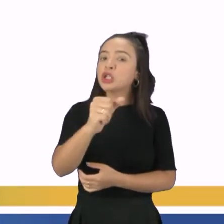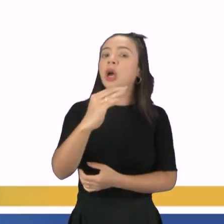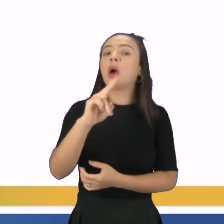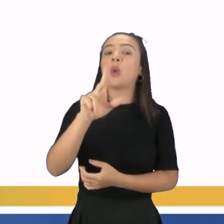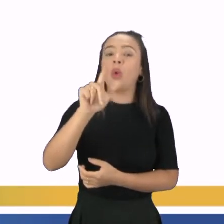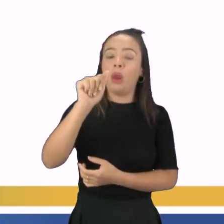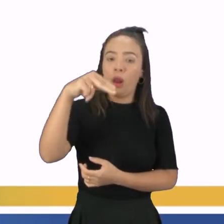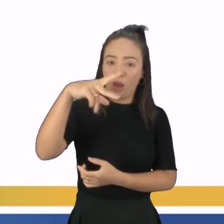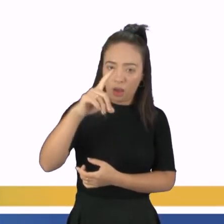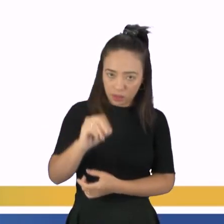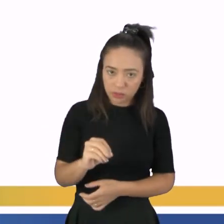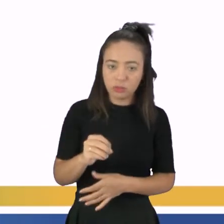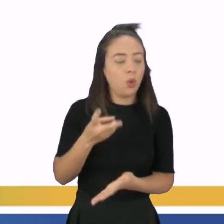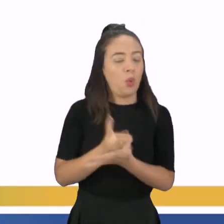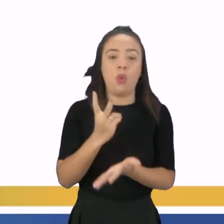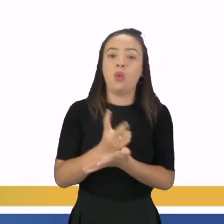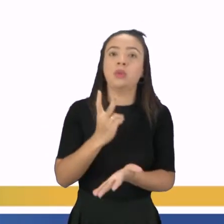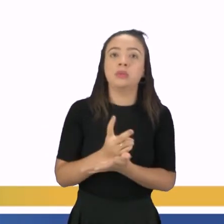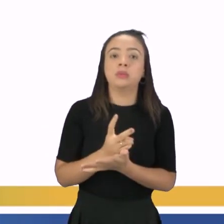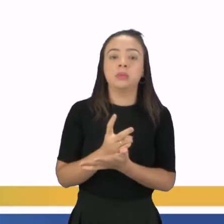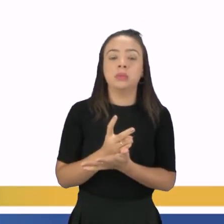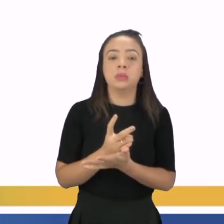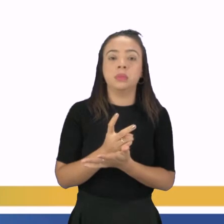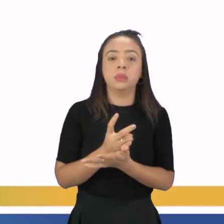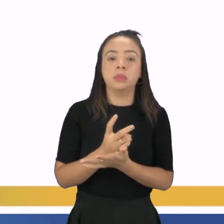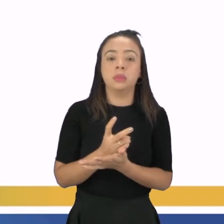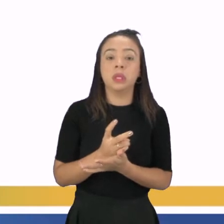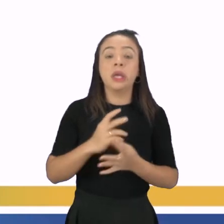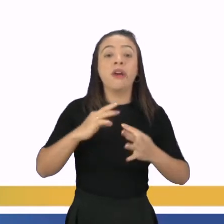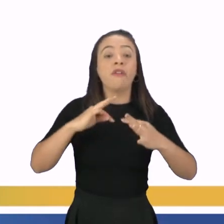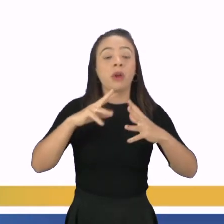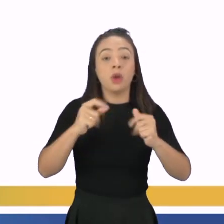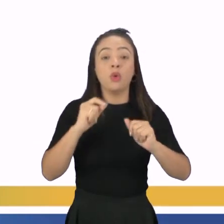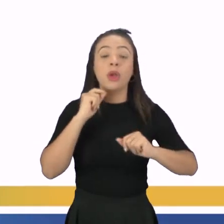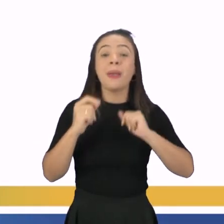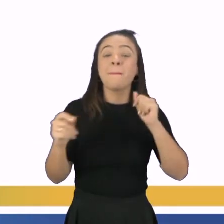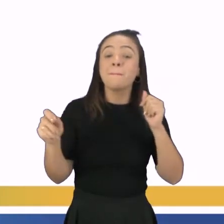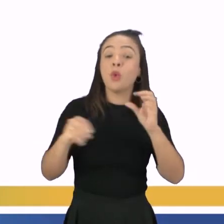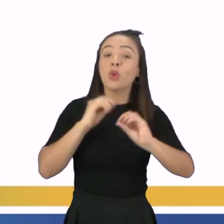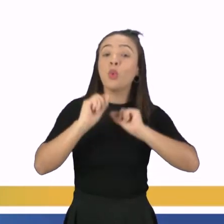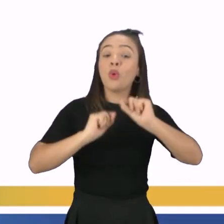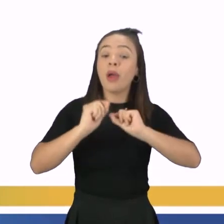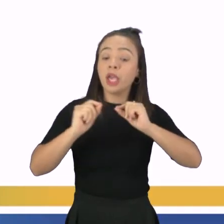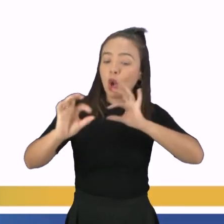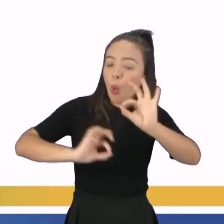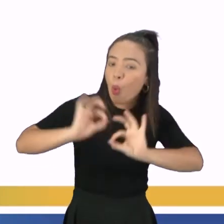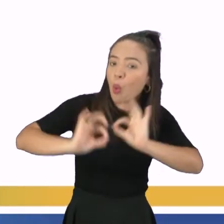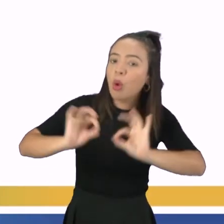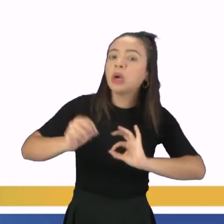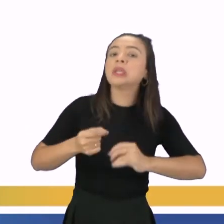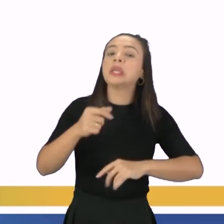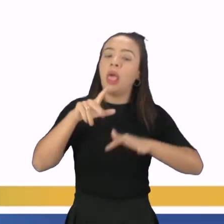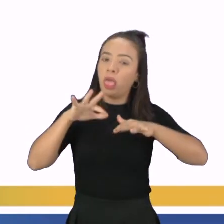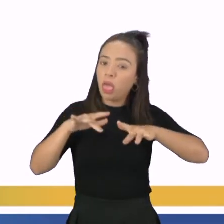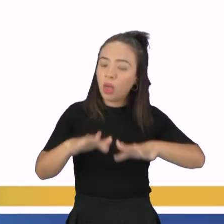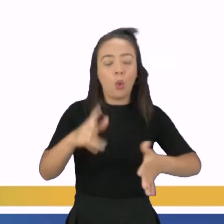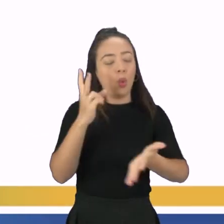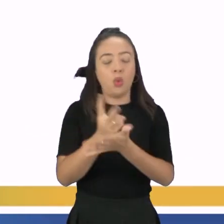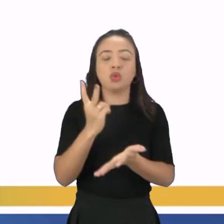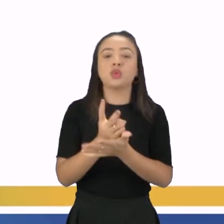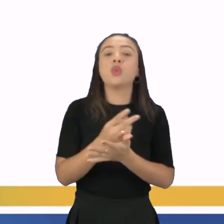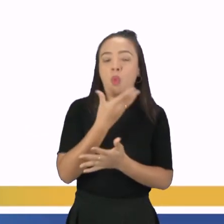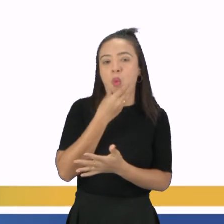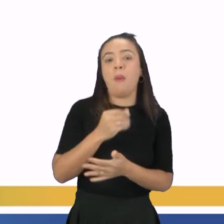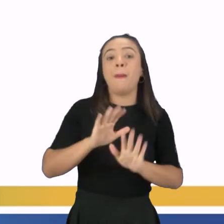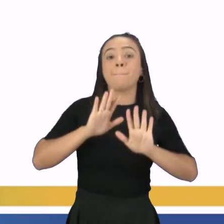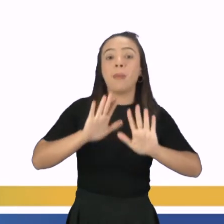Existem glândulas que produzem líquidos que compõem o líquido ejaculatório Então, ele vai continuar liberando, tá? Esse líquido Mas nesse líquido não